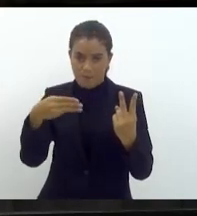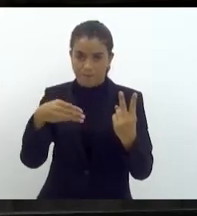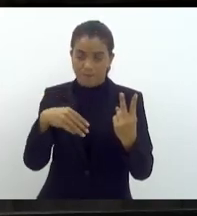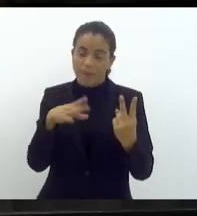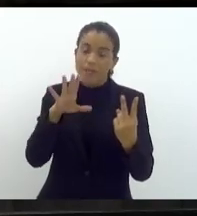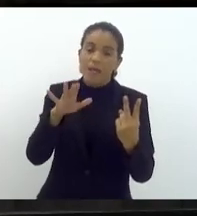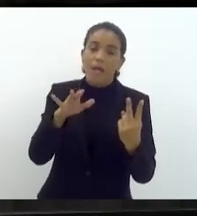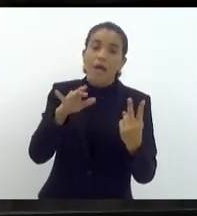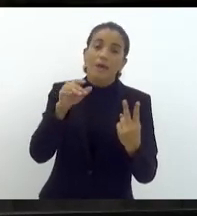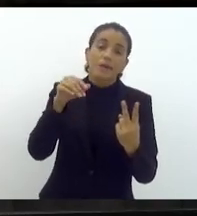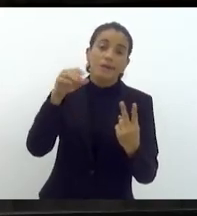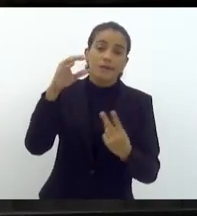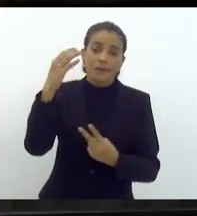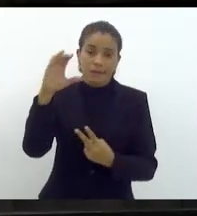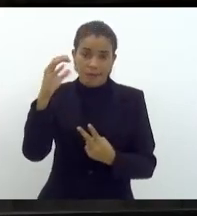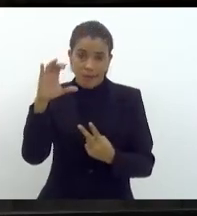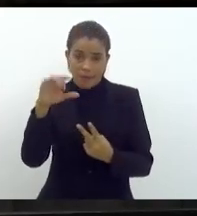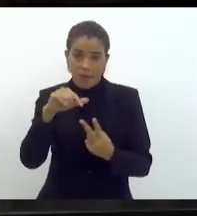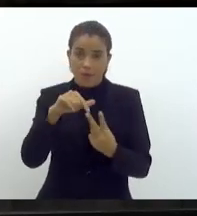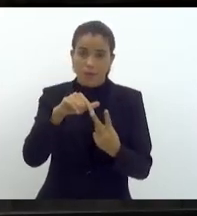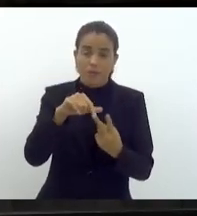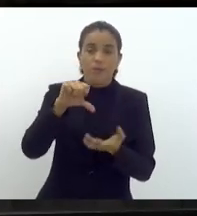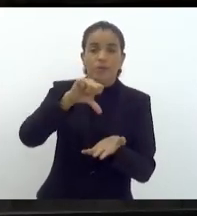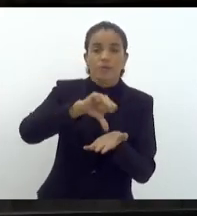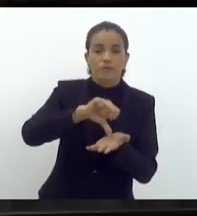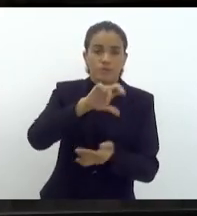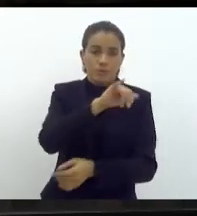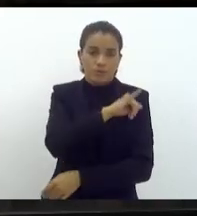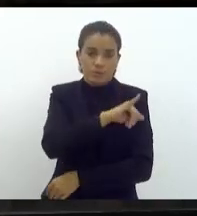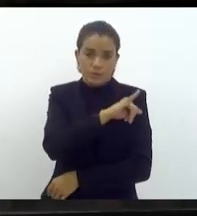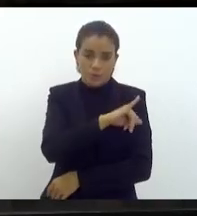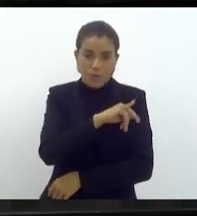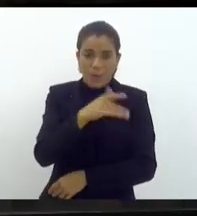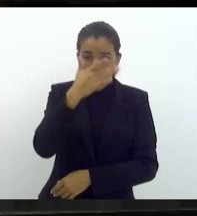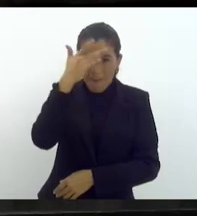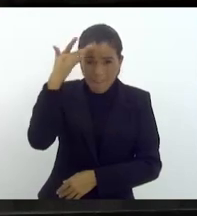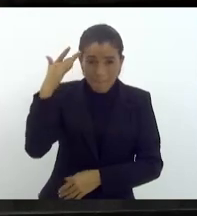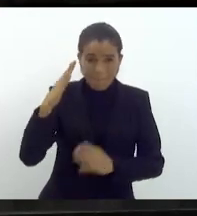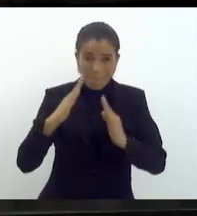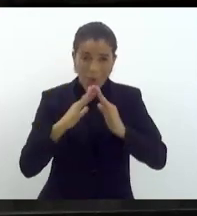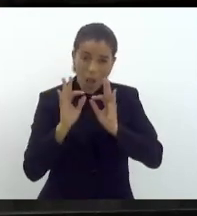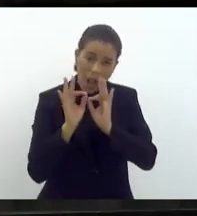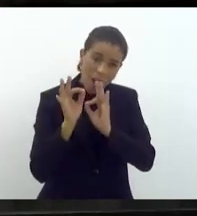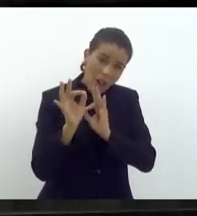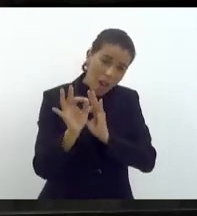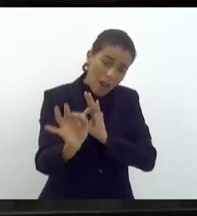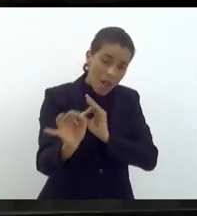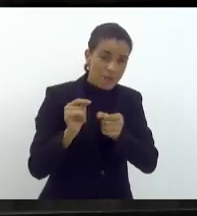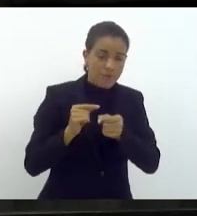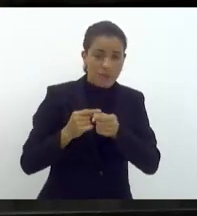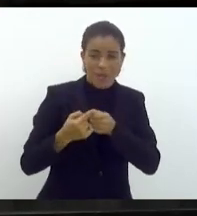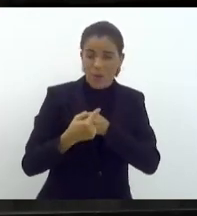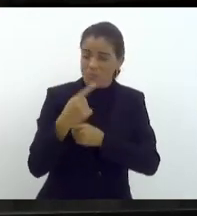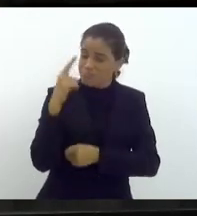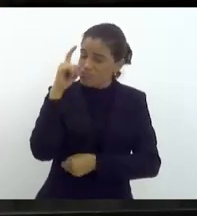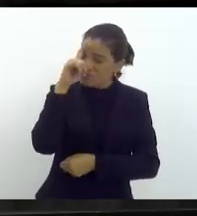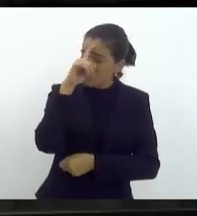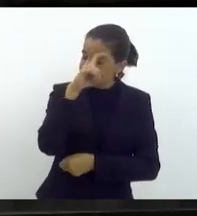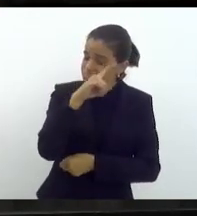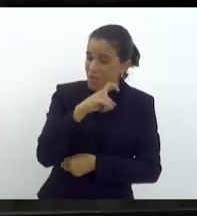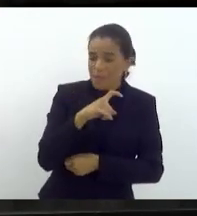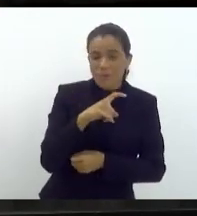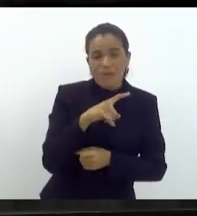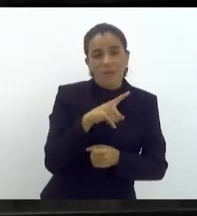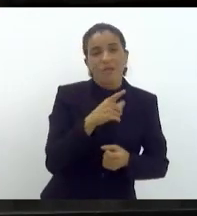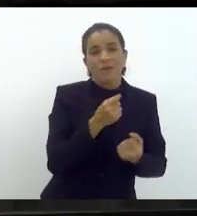que é em Niterói e no centro do Rio. Quem mora no interior na Baixada Fluminense tem dificuldade, Tia Ju, de ir para o